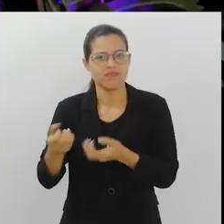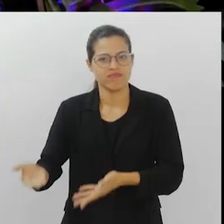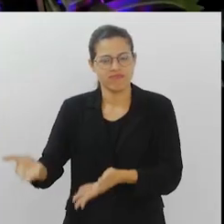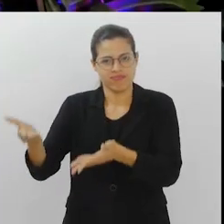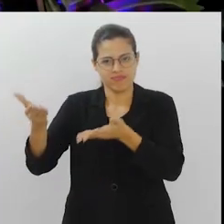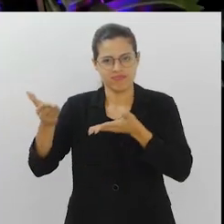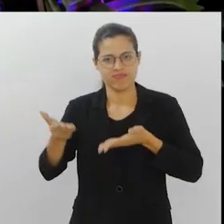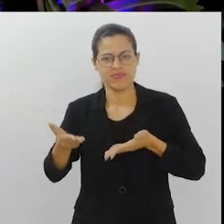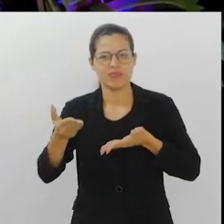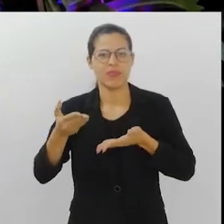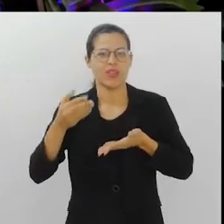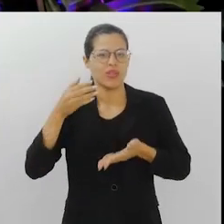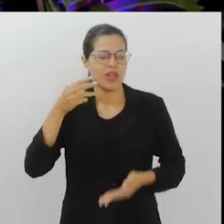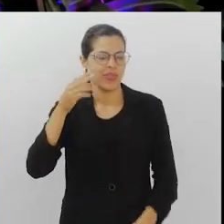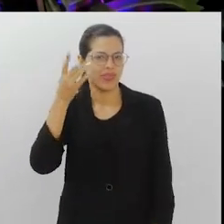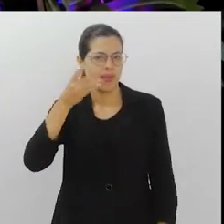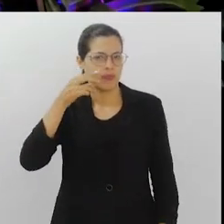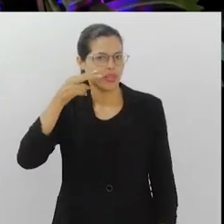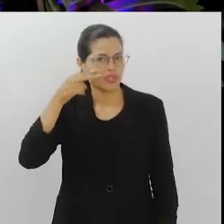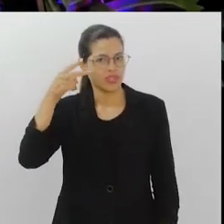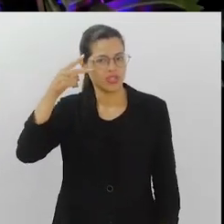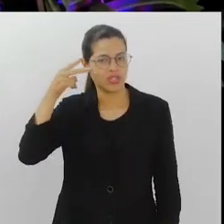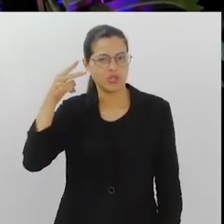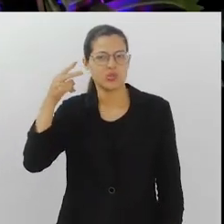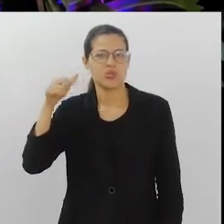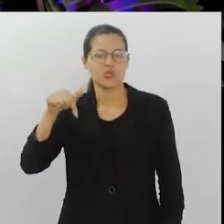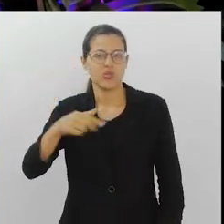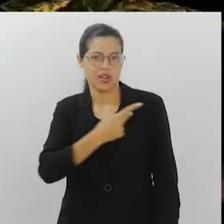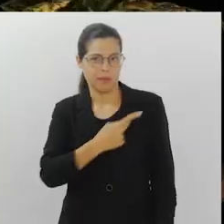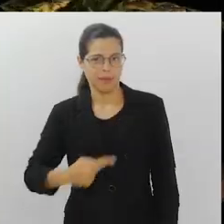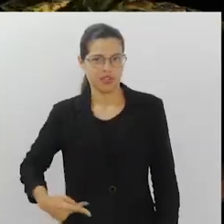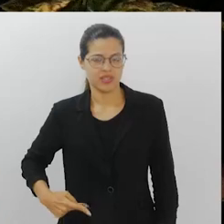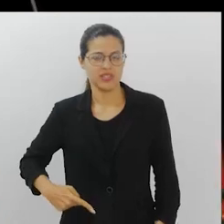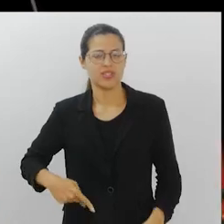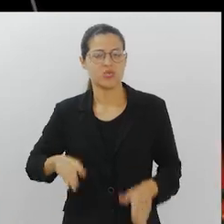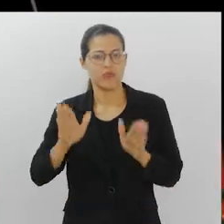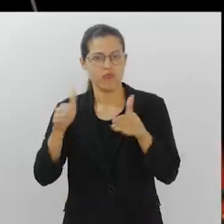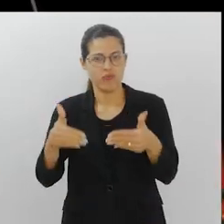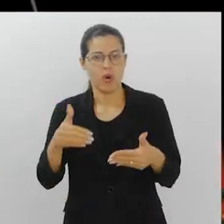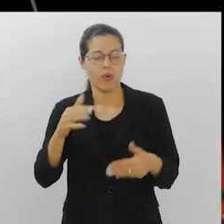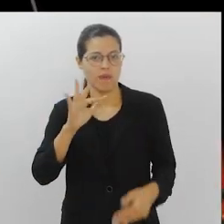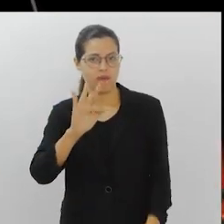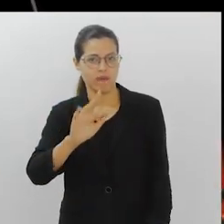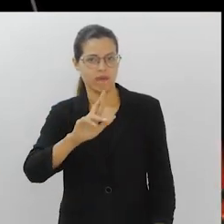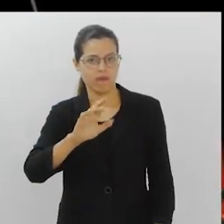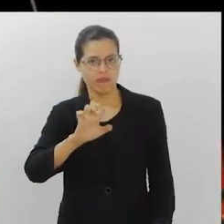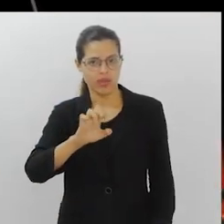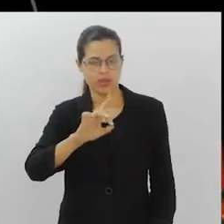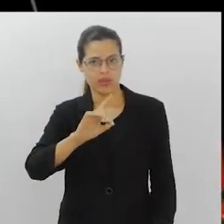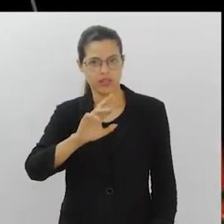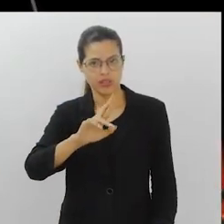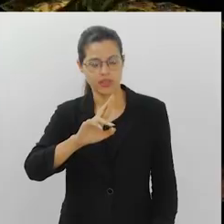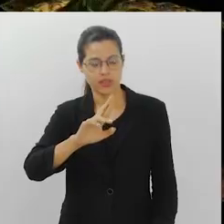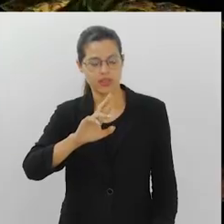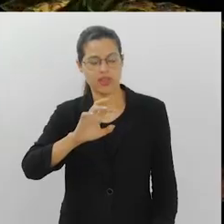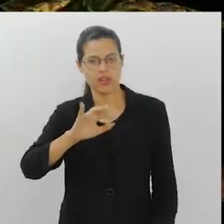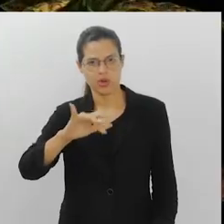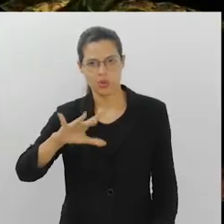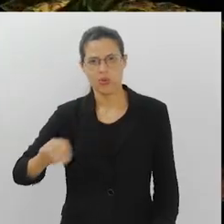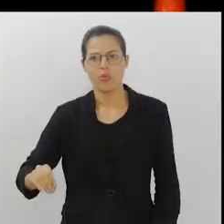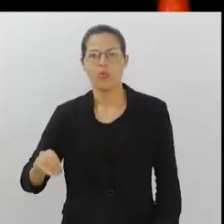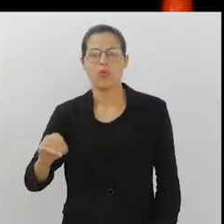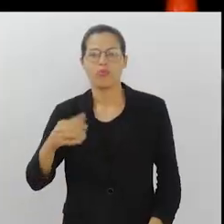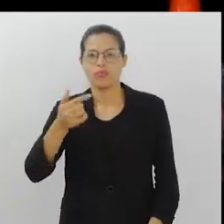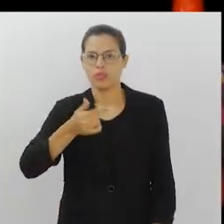Tia Ju, que preside o Fórum Permanente pela Mesa Diretora da Assembleia, Frederico Lima, subdiretor do Fórum,